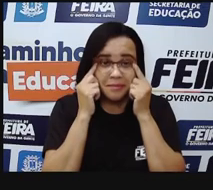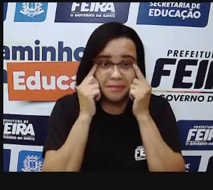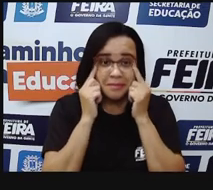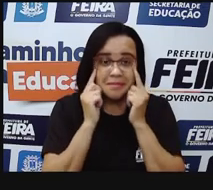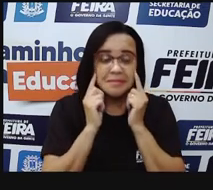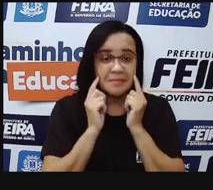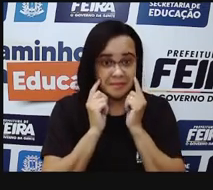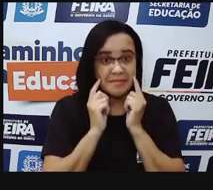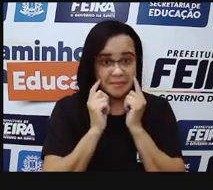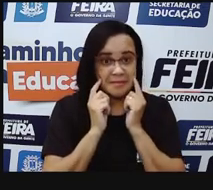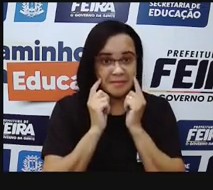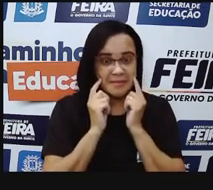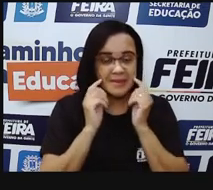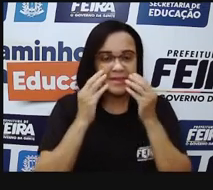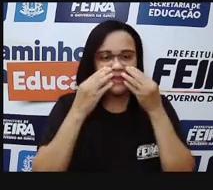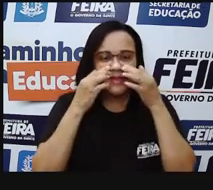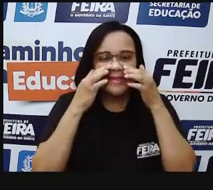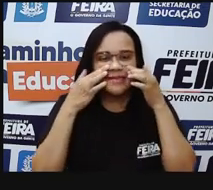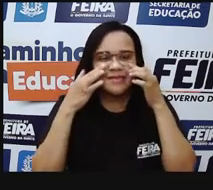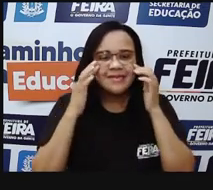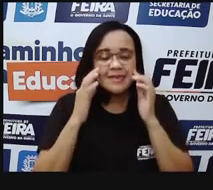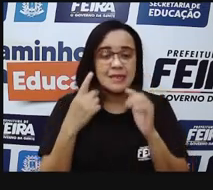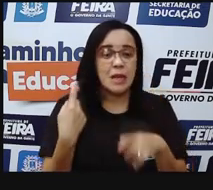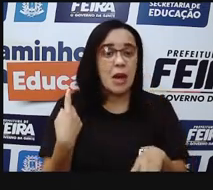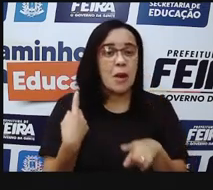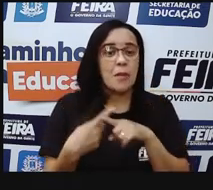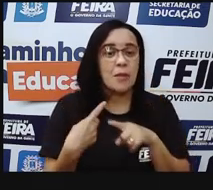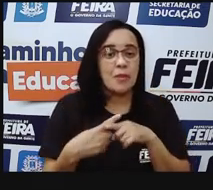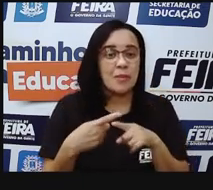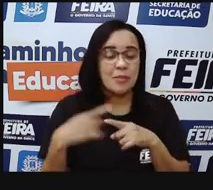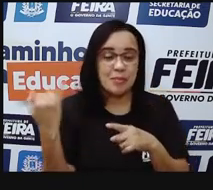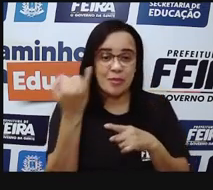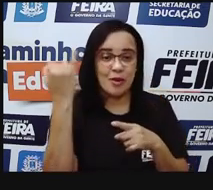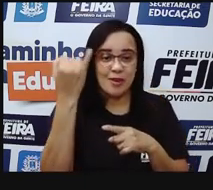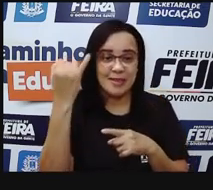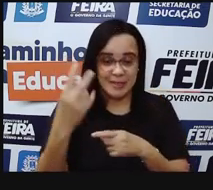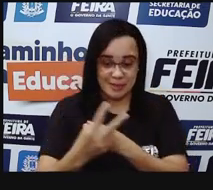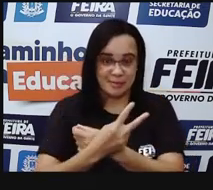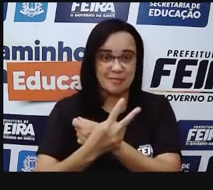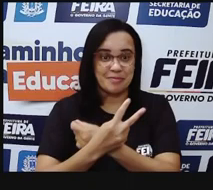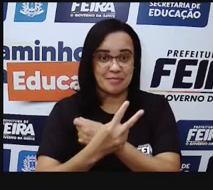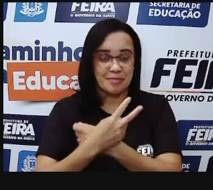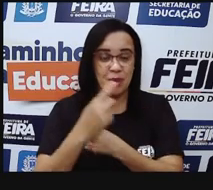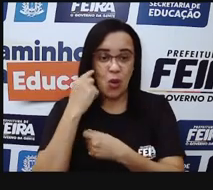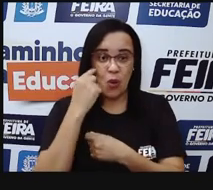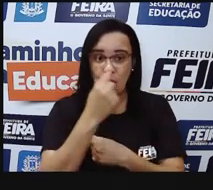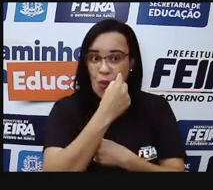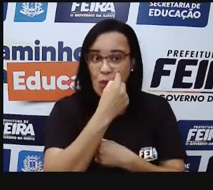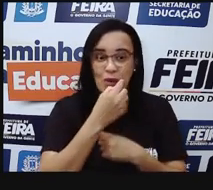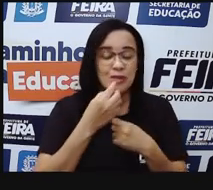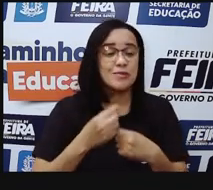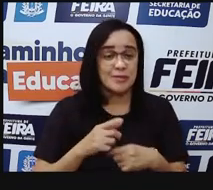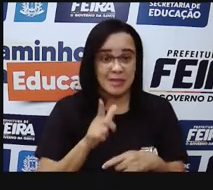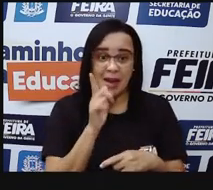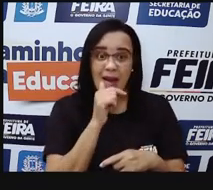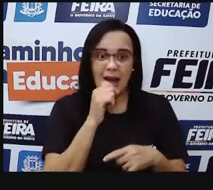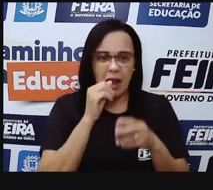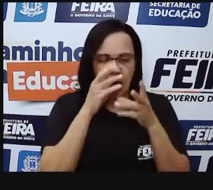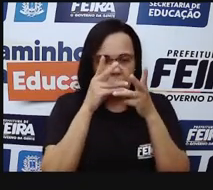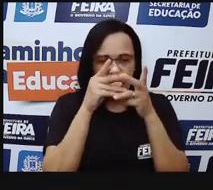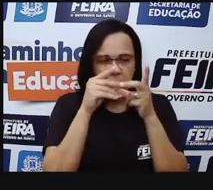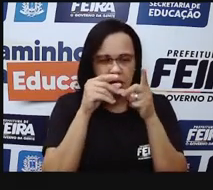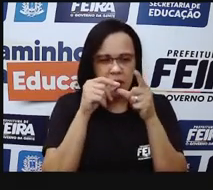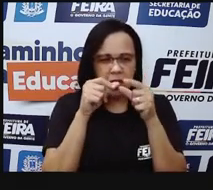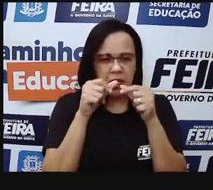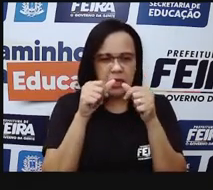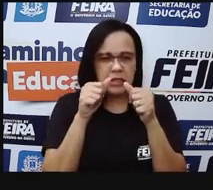liberada para hidratar, para proteger, para manter e limpo o nosso